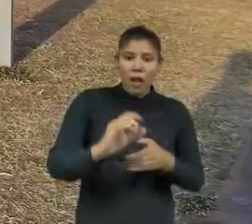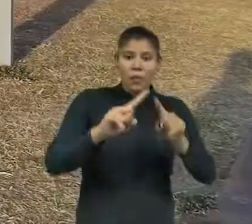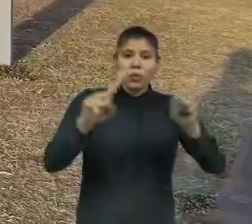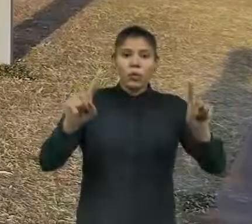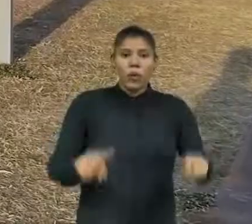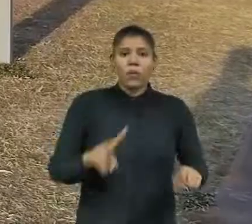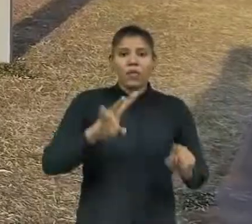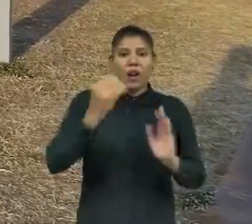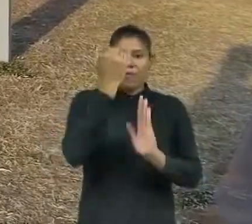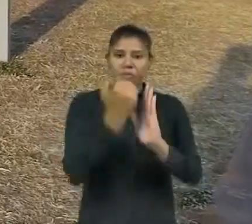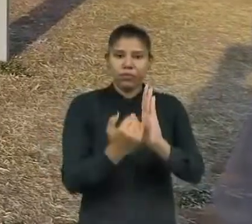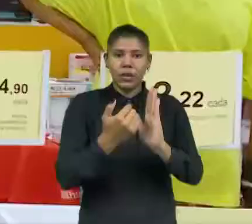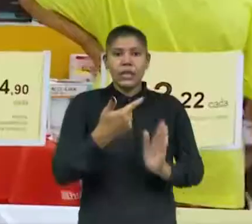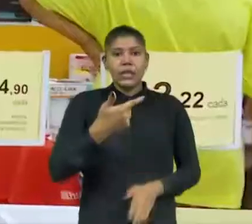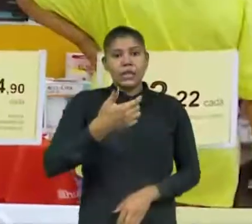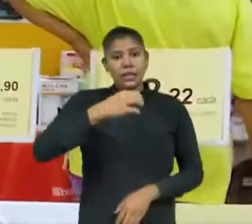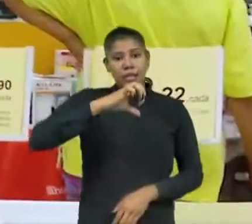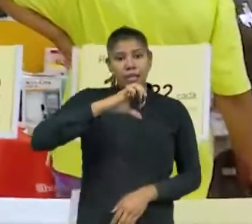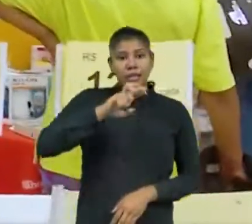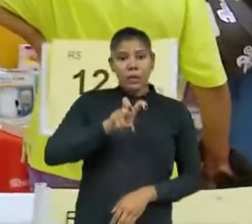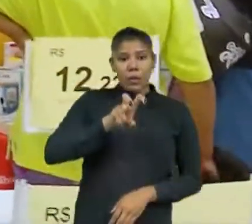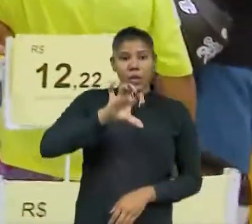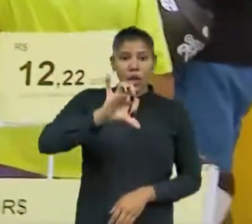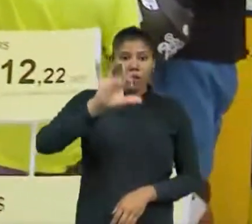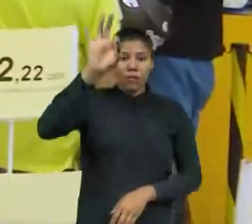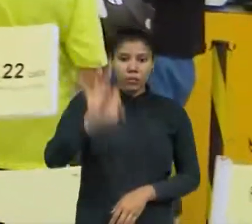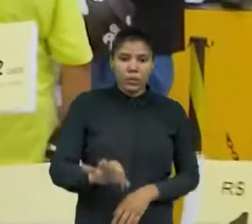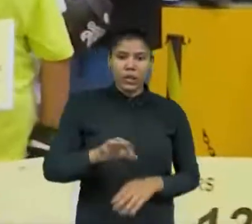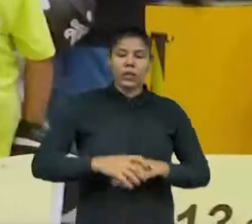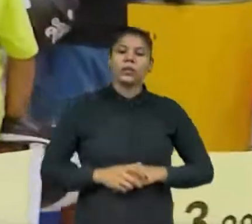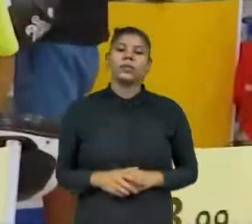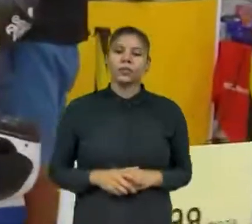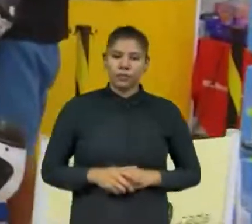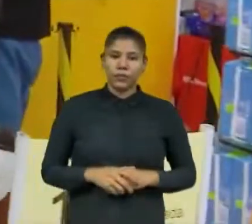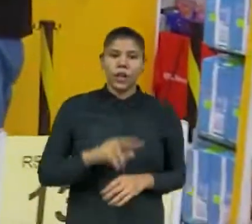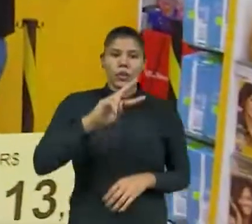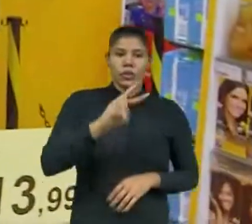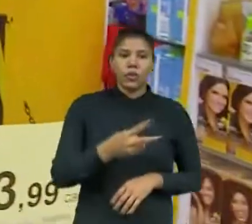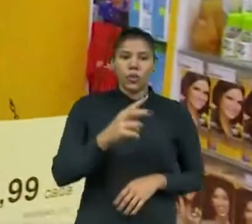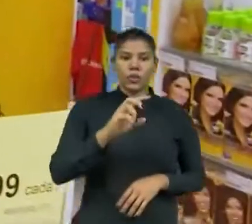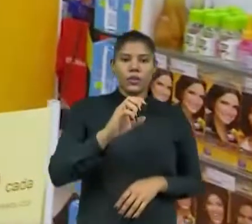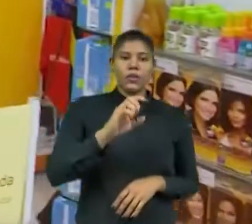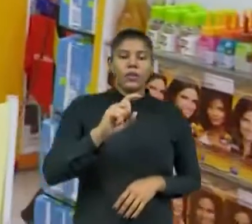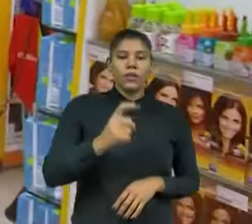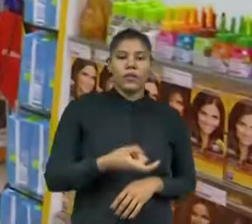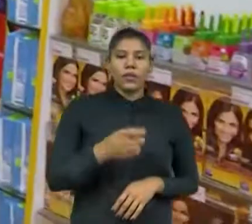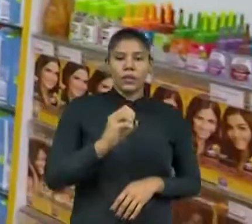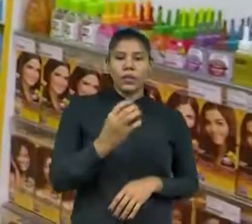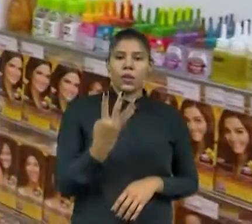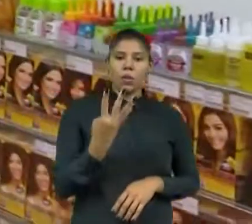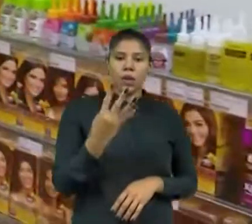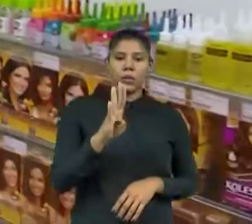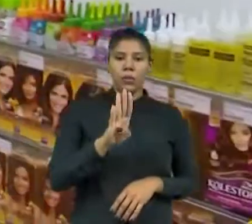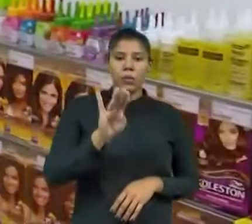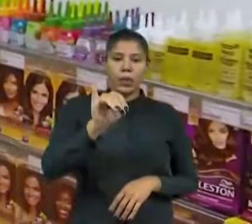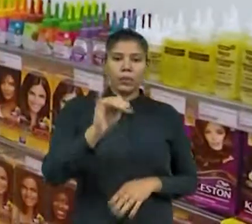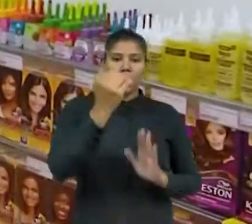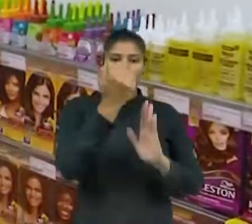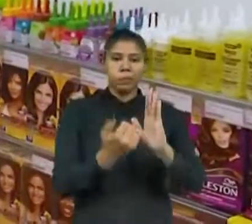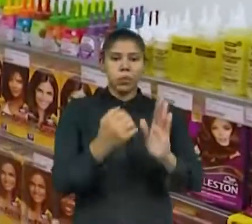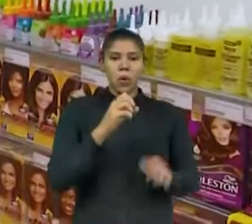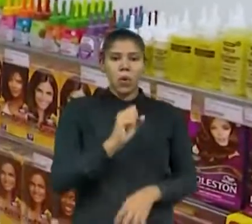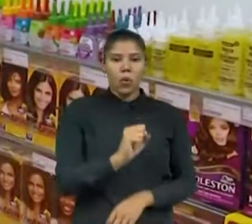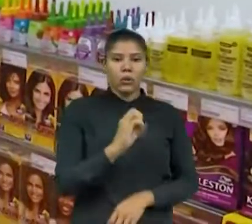queda de 59%. Cairá dos atuais 2,04 bilhões de reais para 804